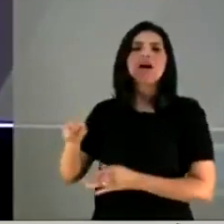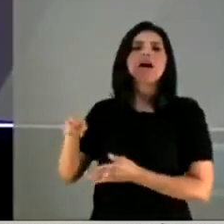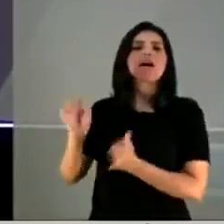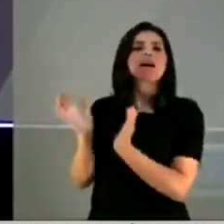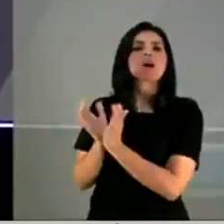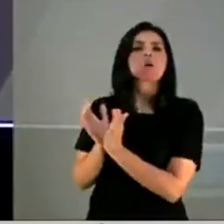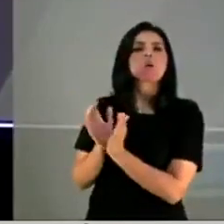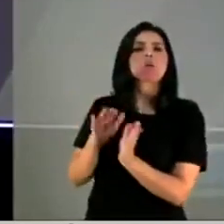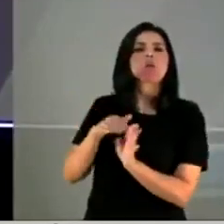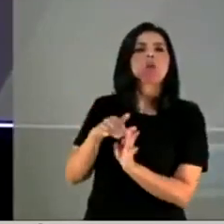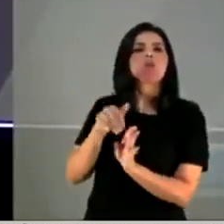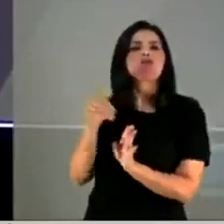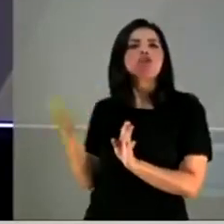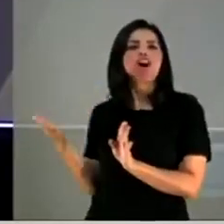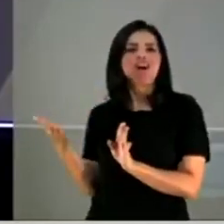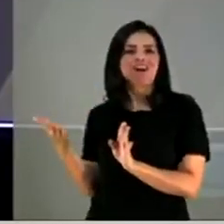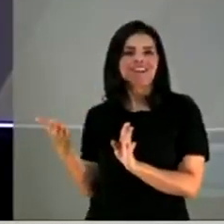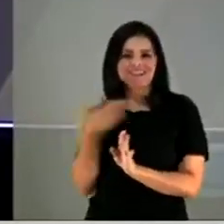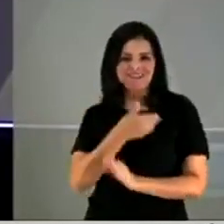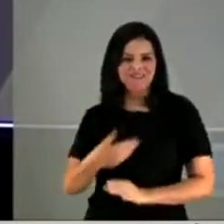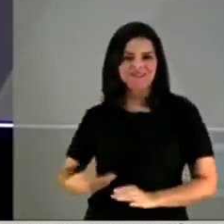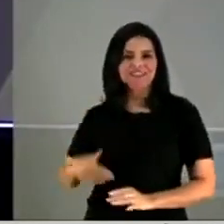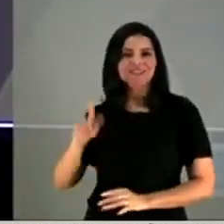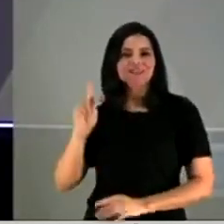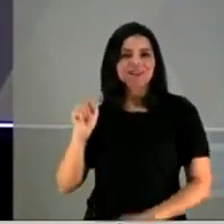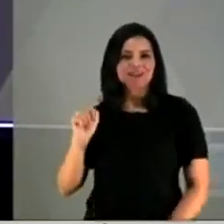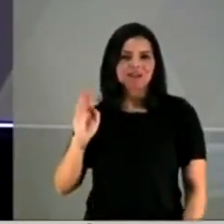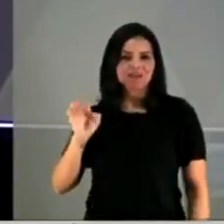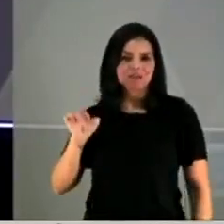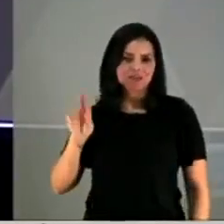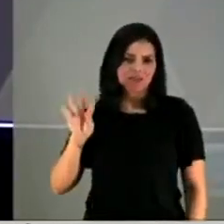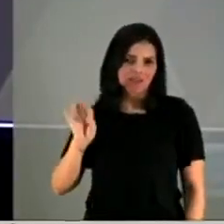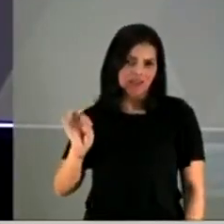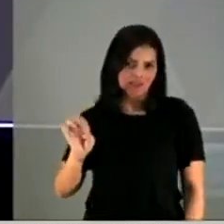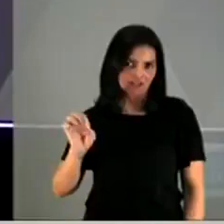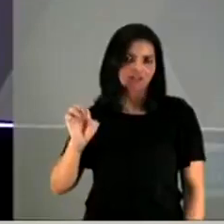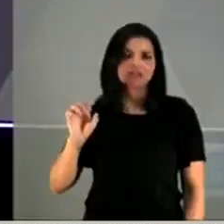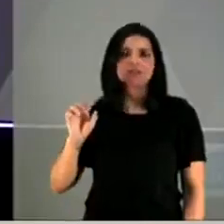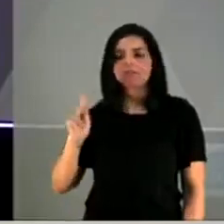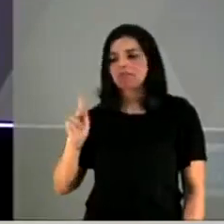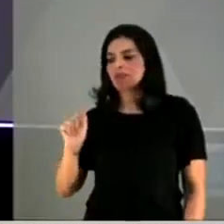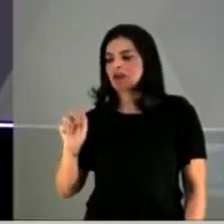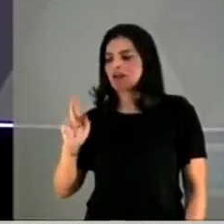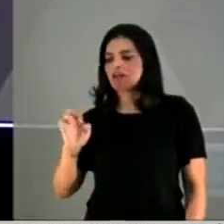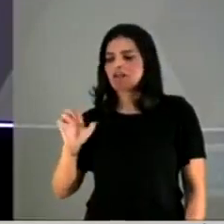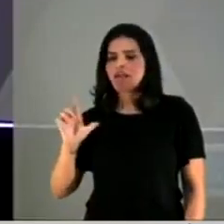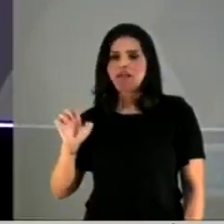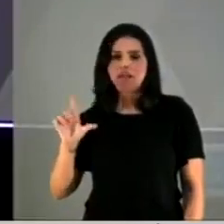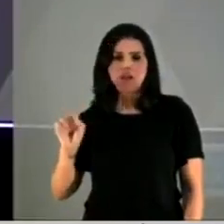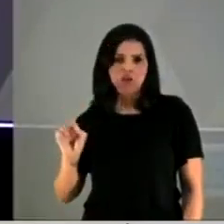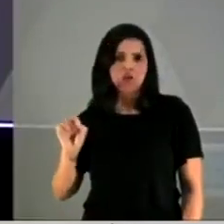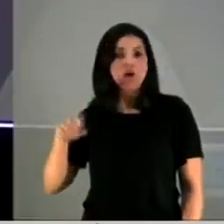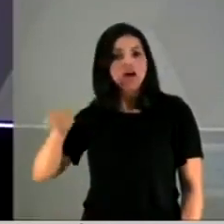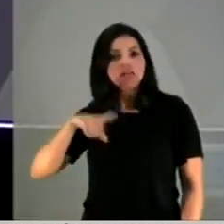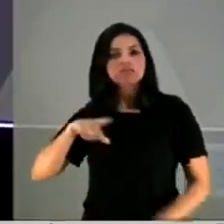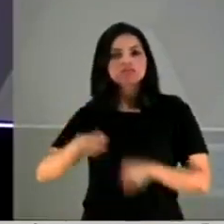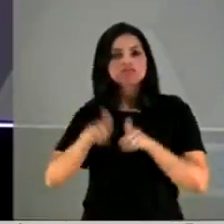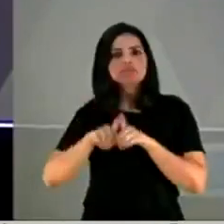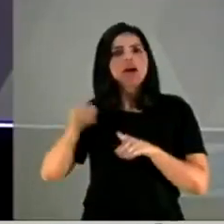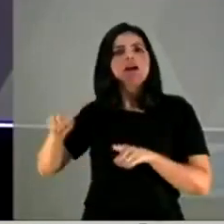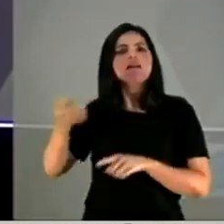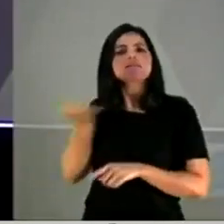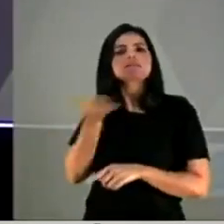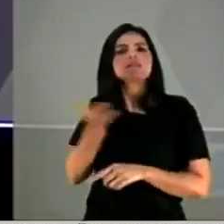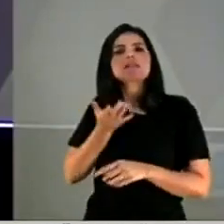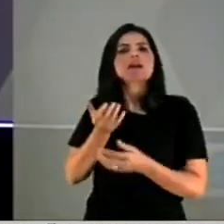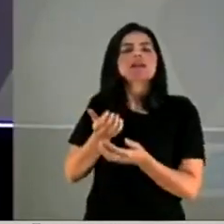a intenção de imunizar a população por meio da contaminação natural, a priorização de um